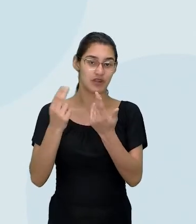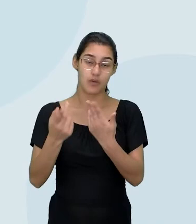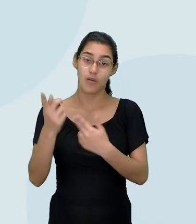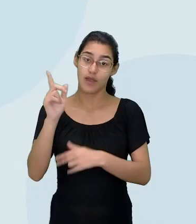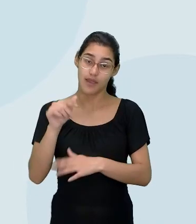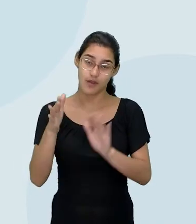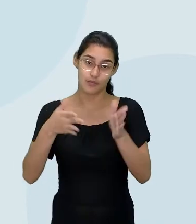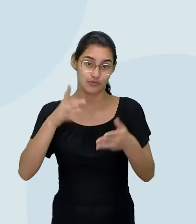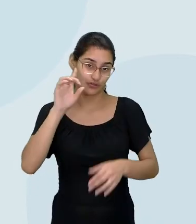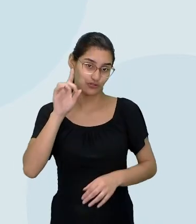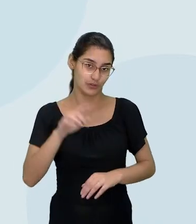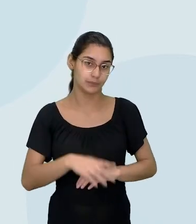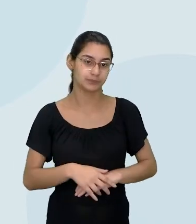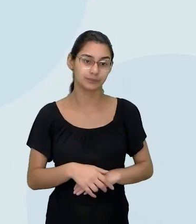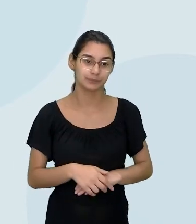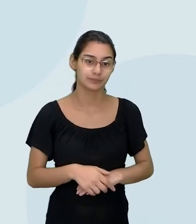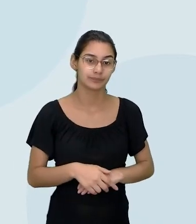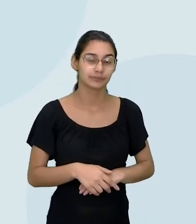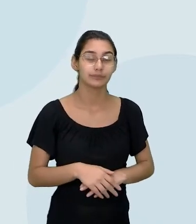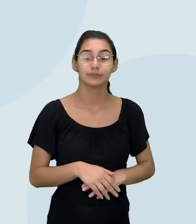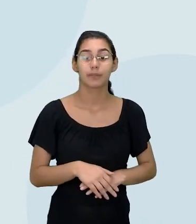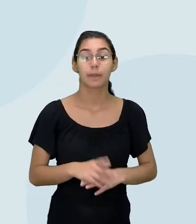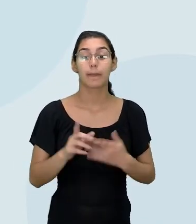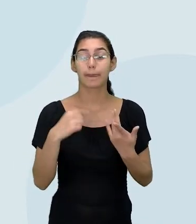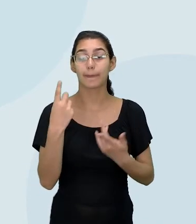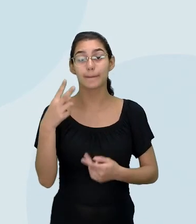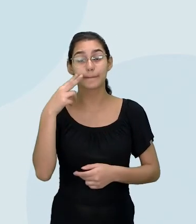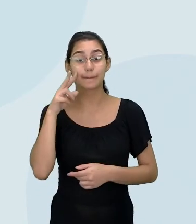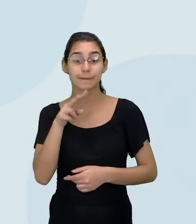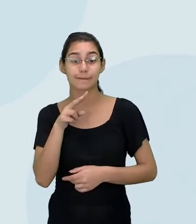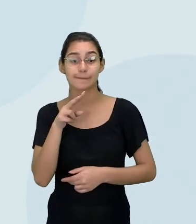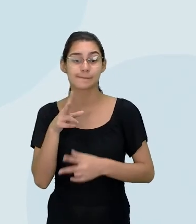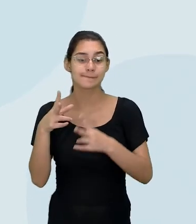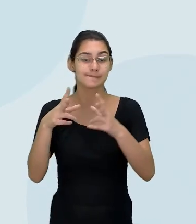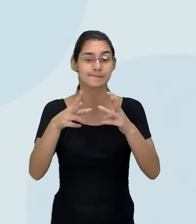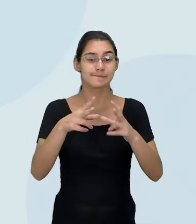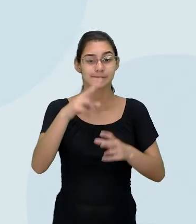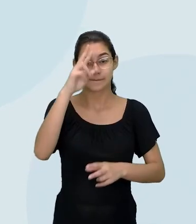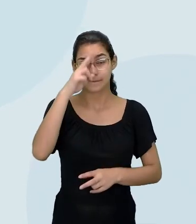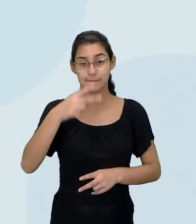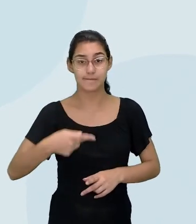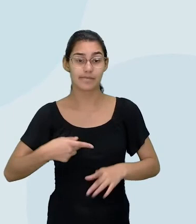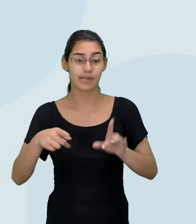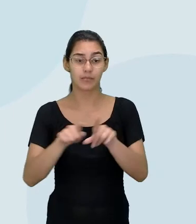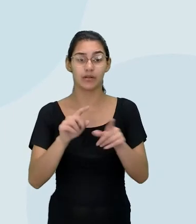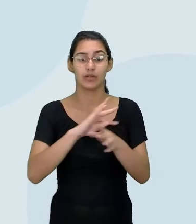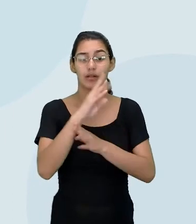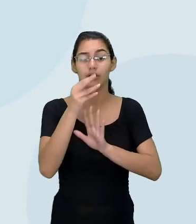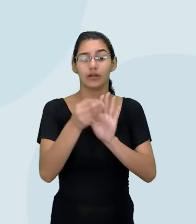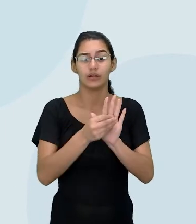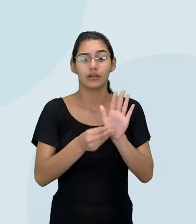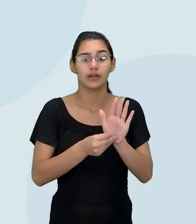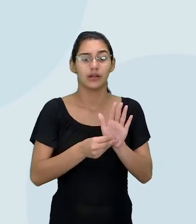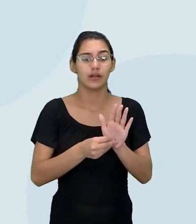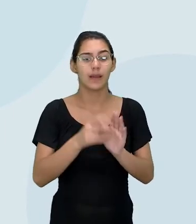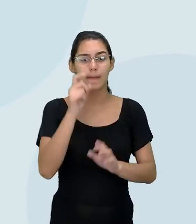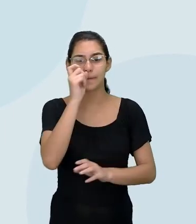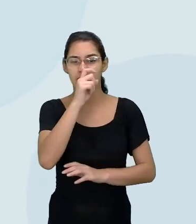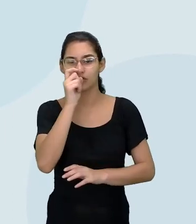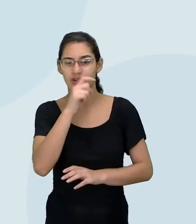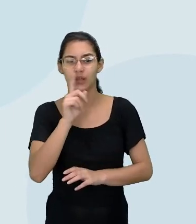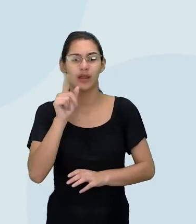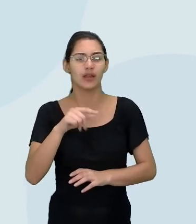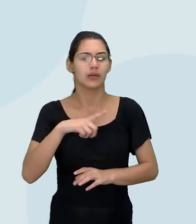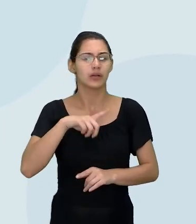é hoje. Então, a gente olhando para esses perfis e até vou colocar que as mentiras elas são